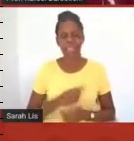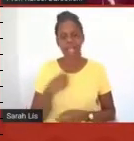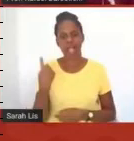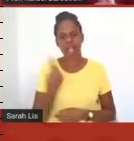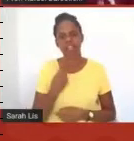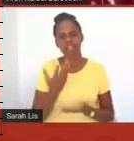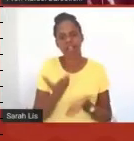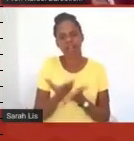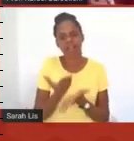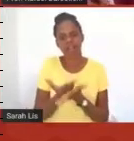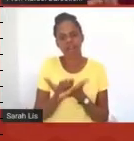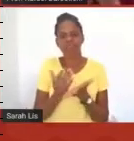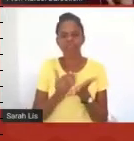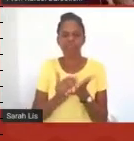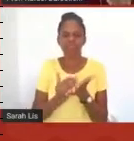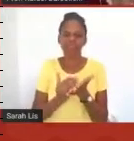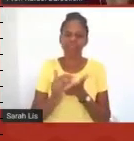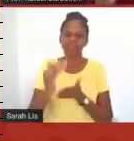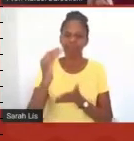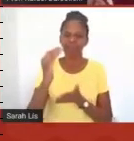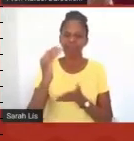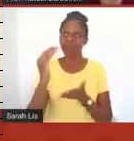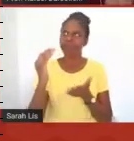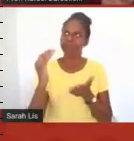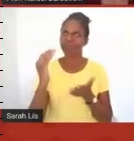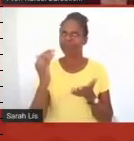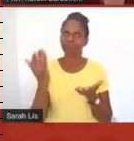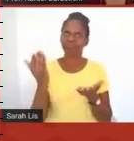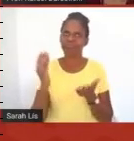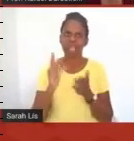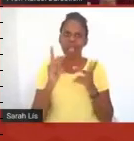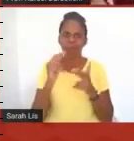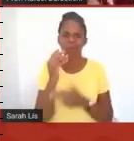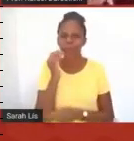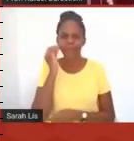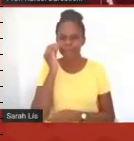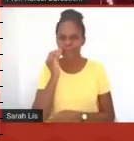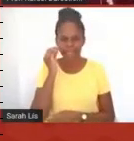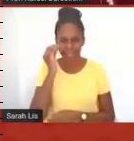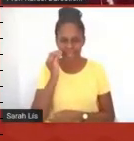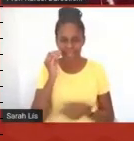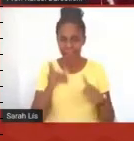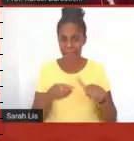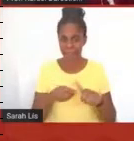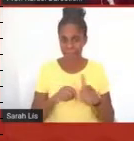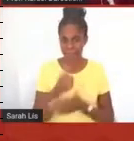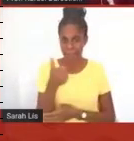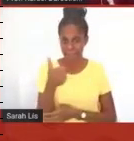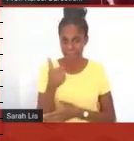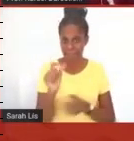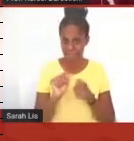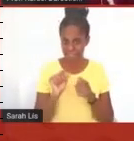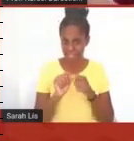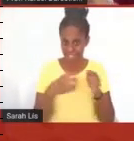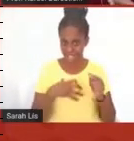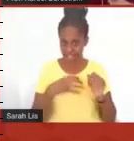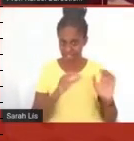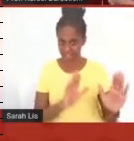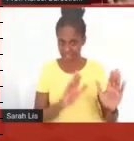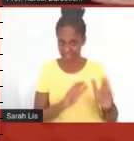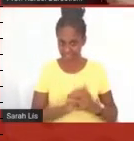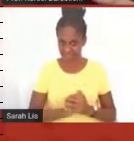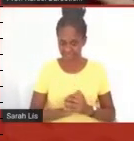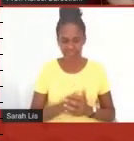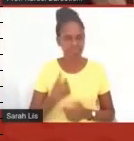aula com, e assim, eu fiz o primeiro, fiz uma experiência, né, fiz isso a primeira vez e eu não